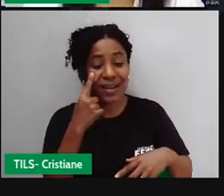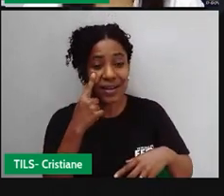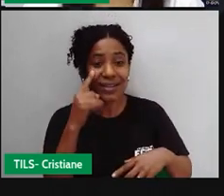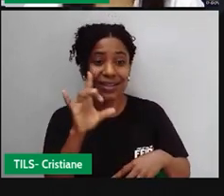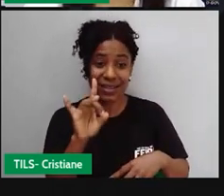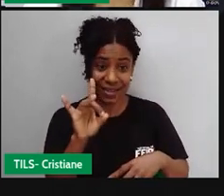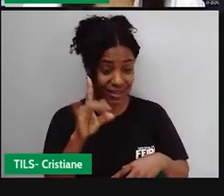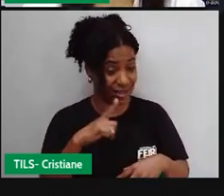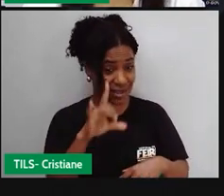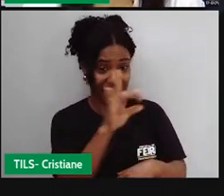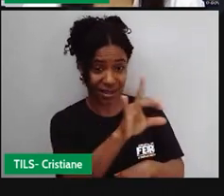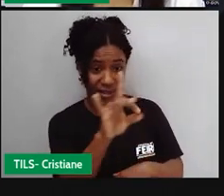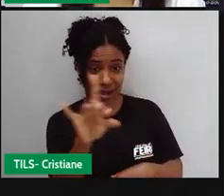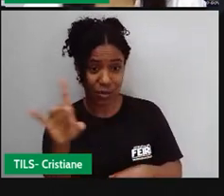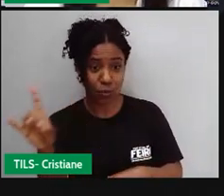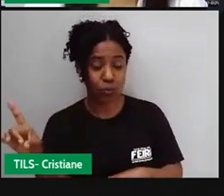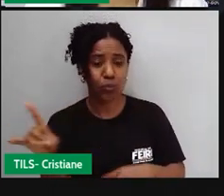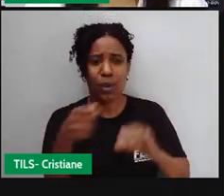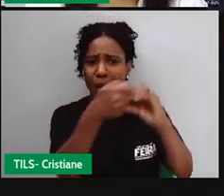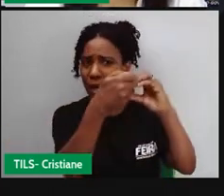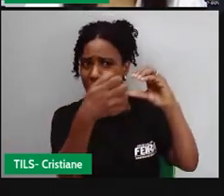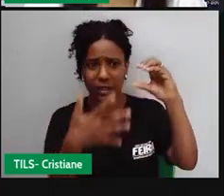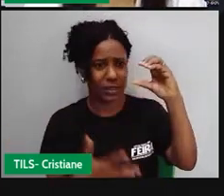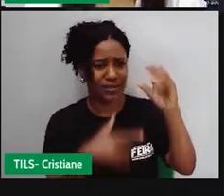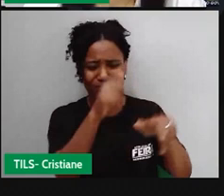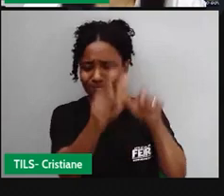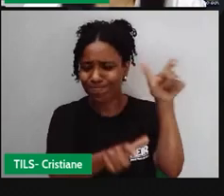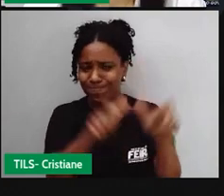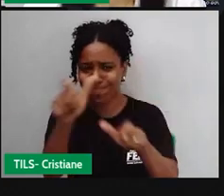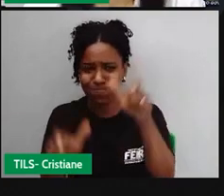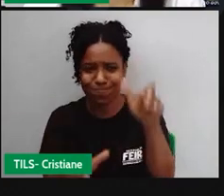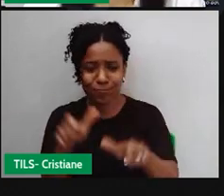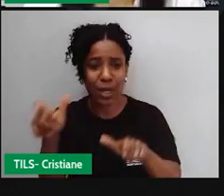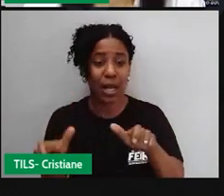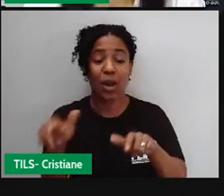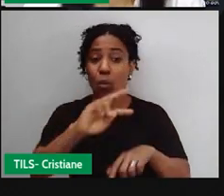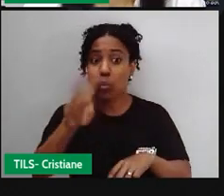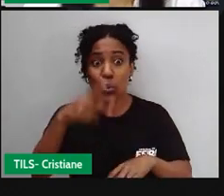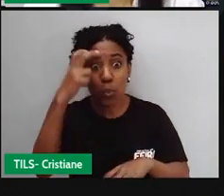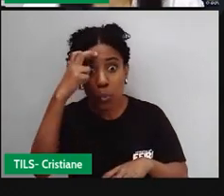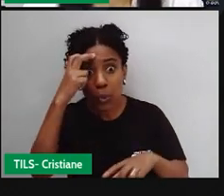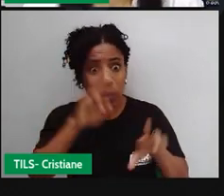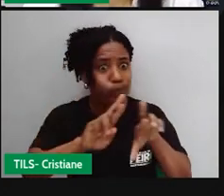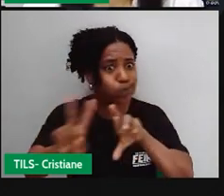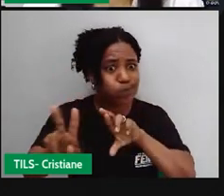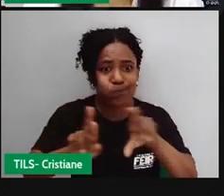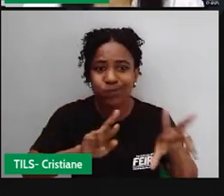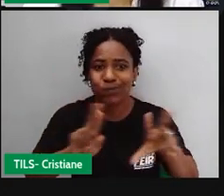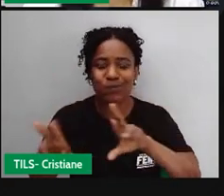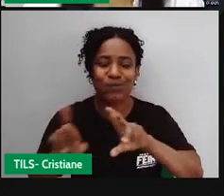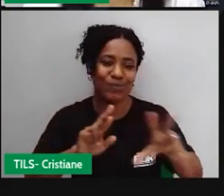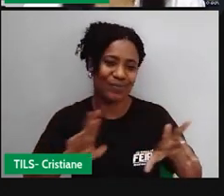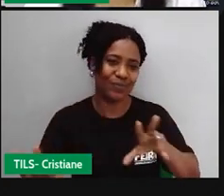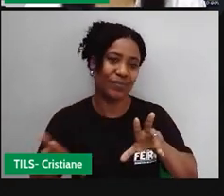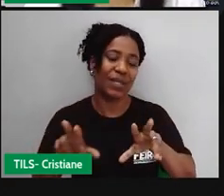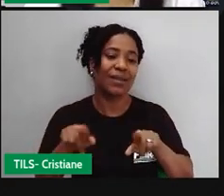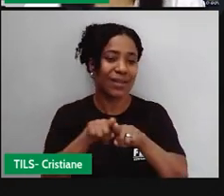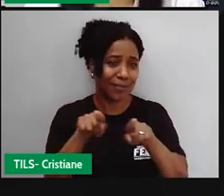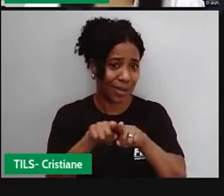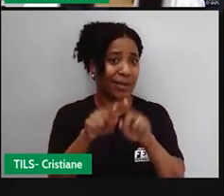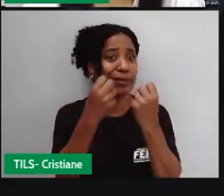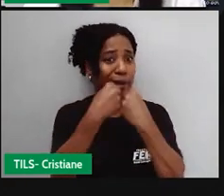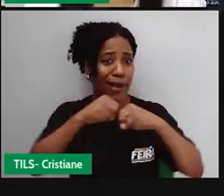diferentes. A diversidade cultural da África é muito extenso, é muito grande, tão quanto o seu